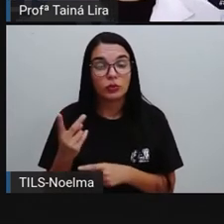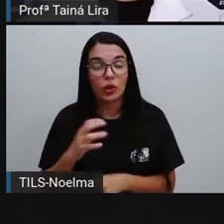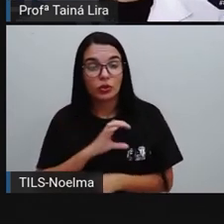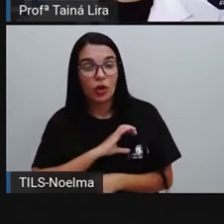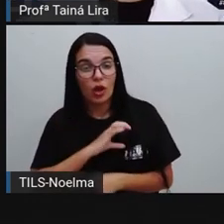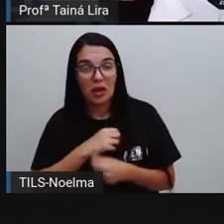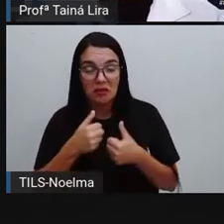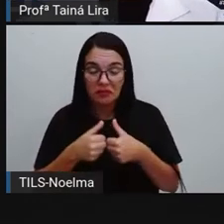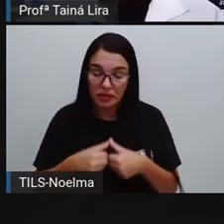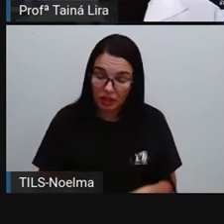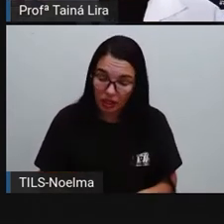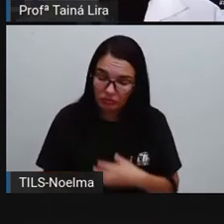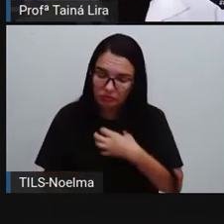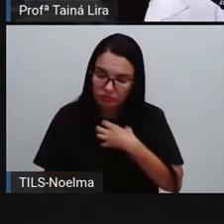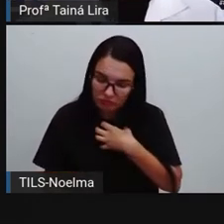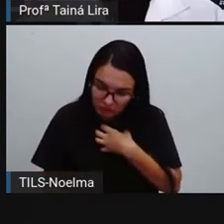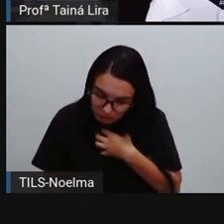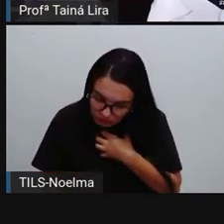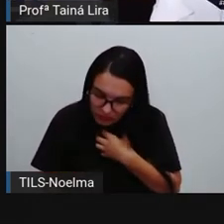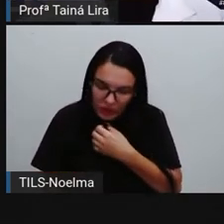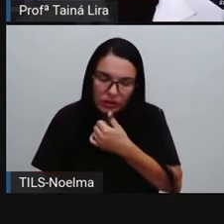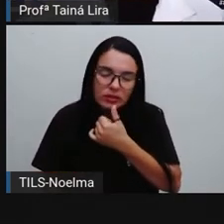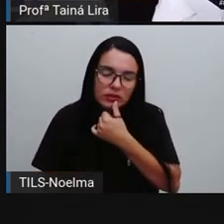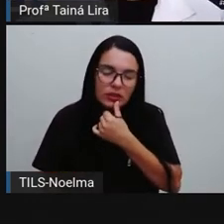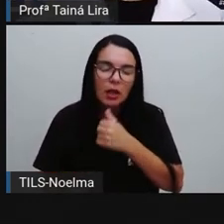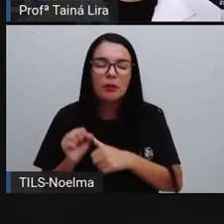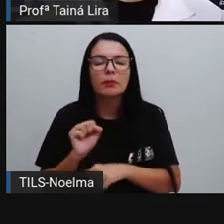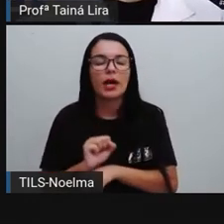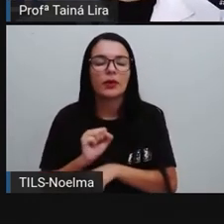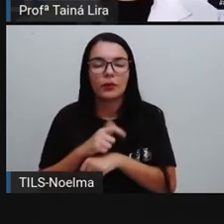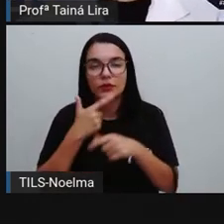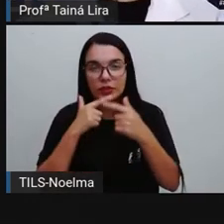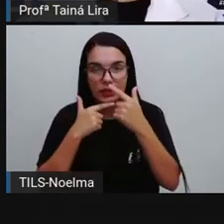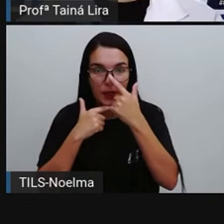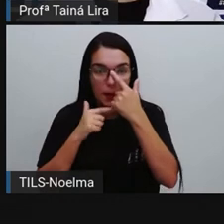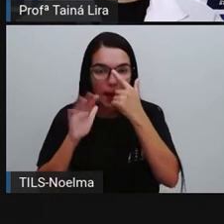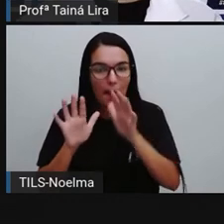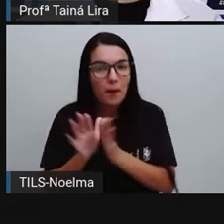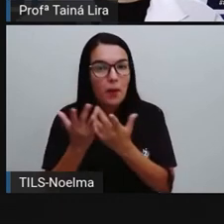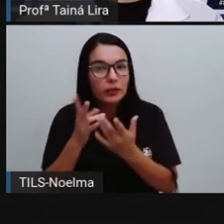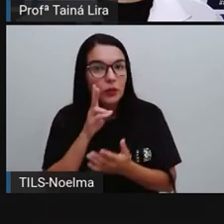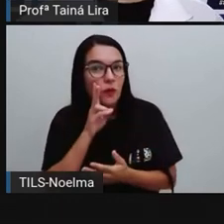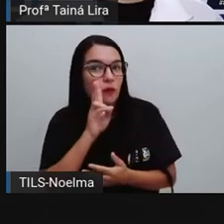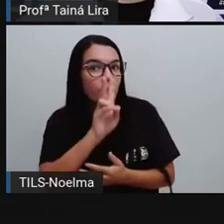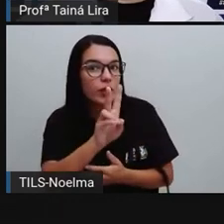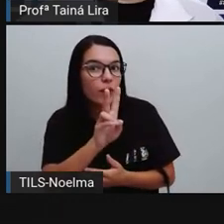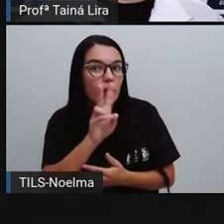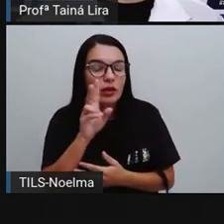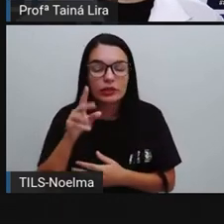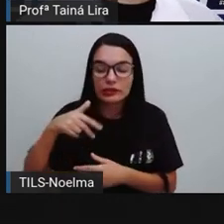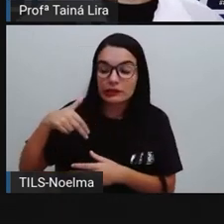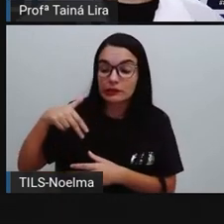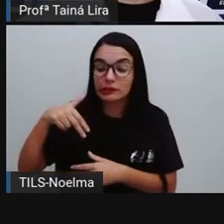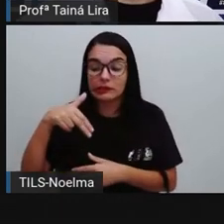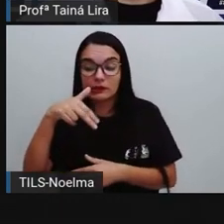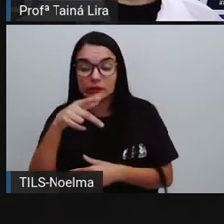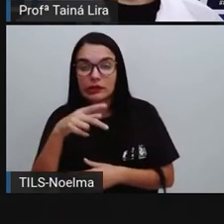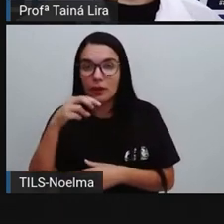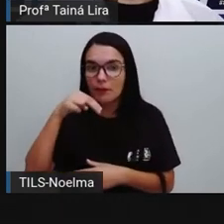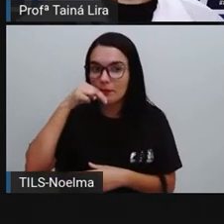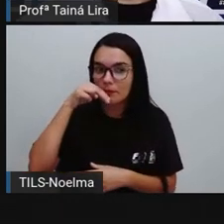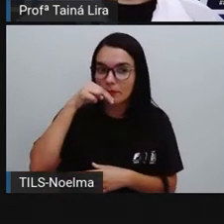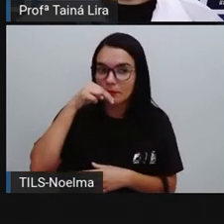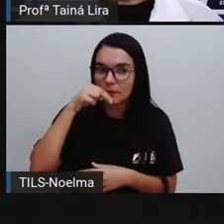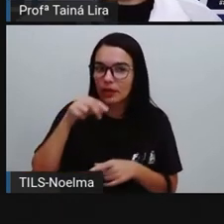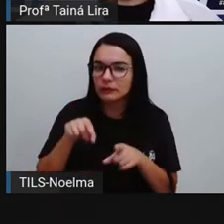ficaram com remorso e pararam de rir. Quando Cebolinha percebeu que Mônica iria escorregar e cair,